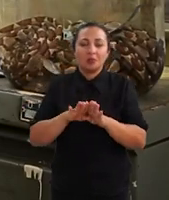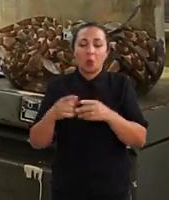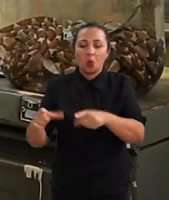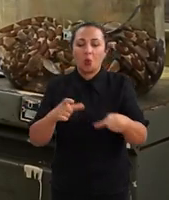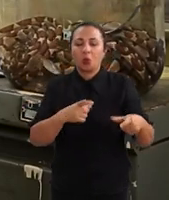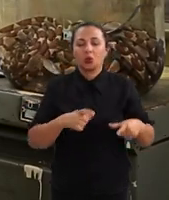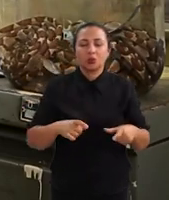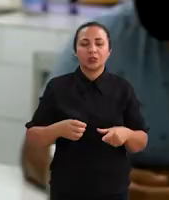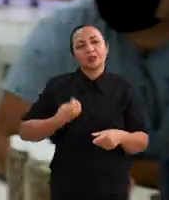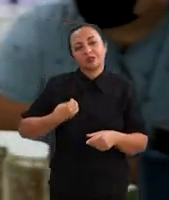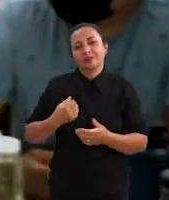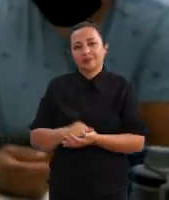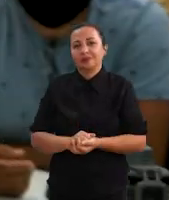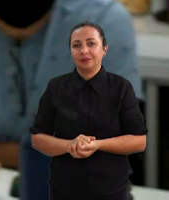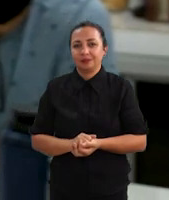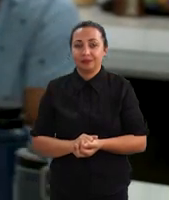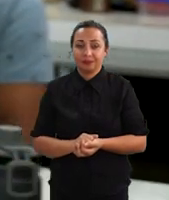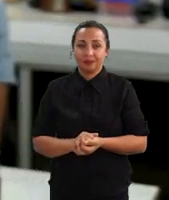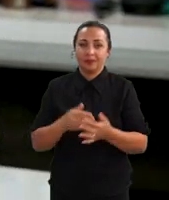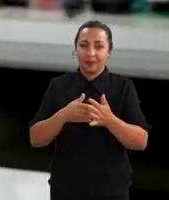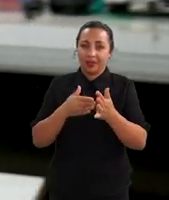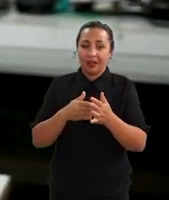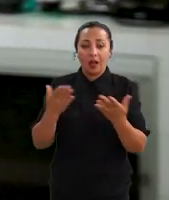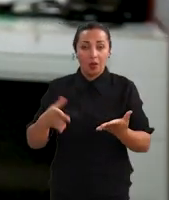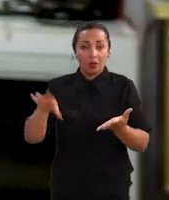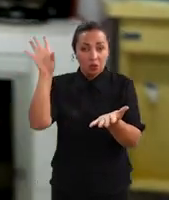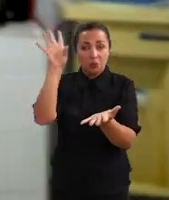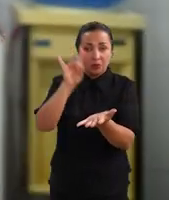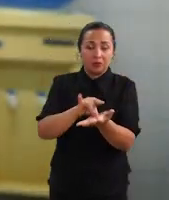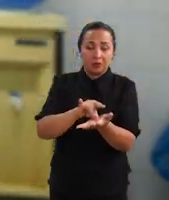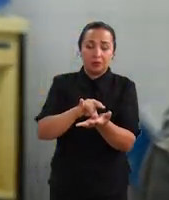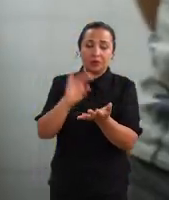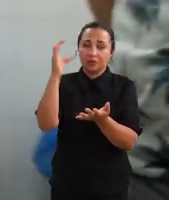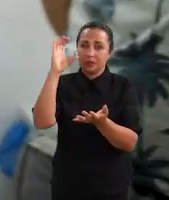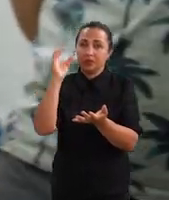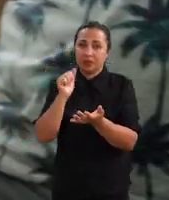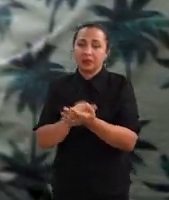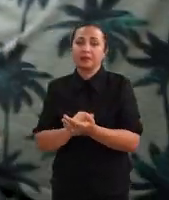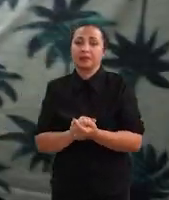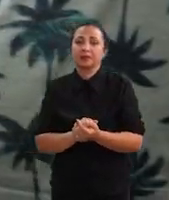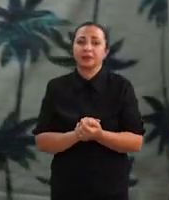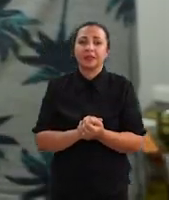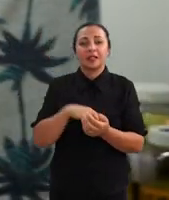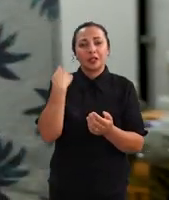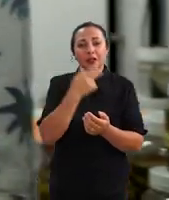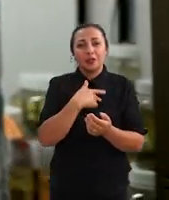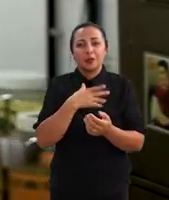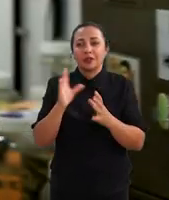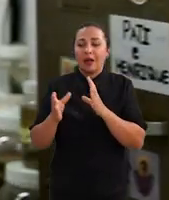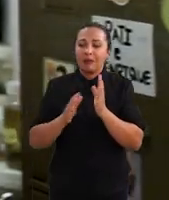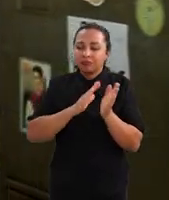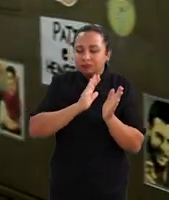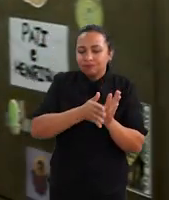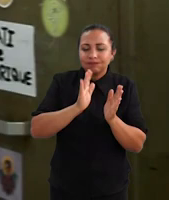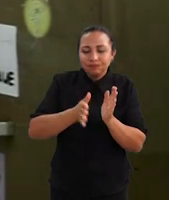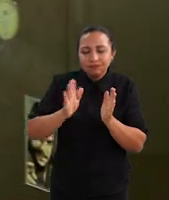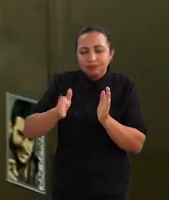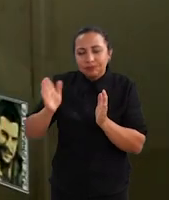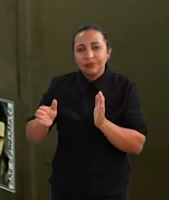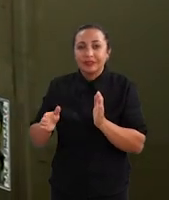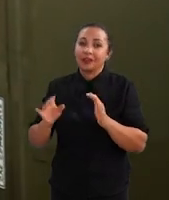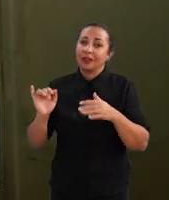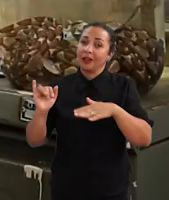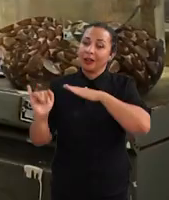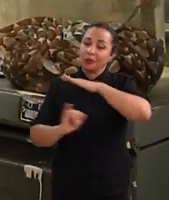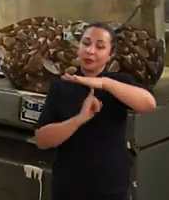dela delimitada. Com a publicação do artigo, ela está oficialmente reconhecida pela ciência. E os próximos passos agora é que os órgãos